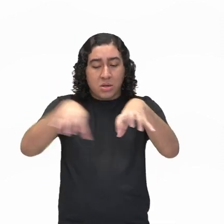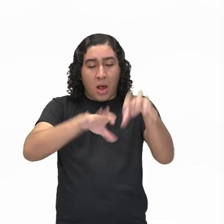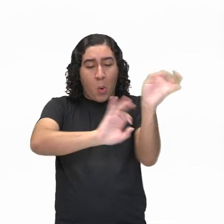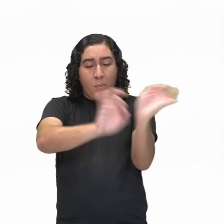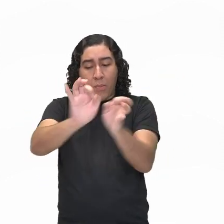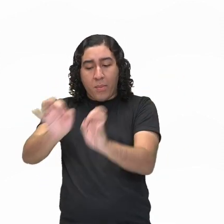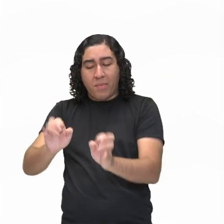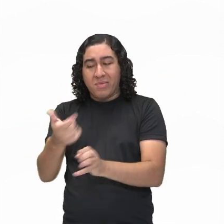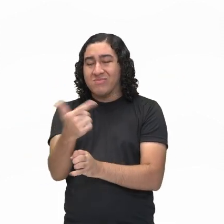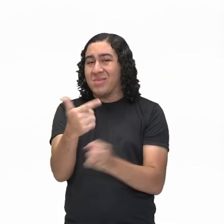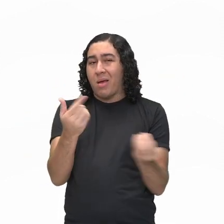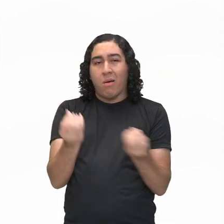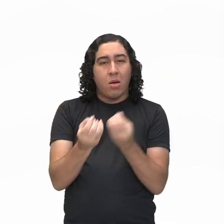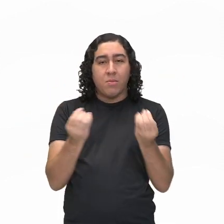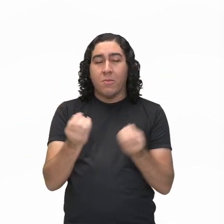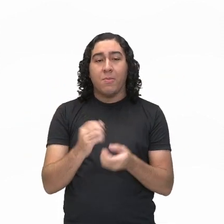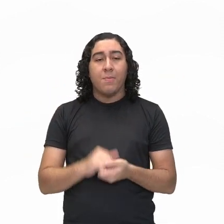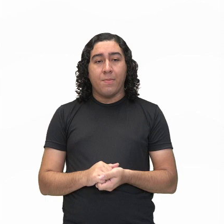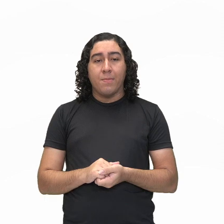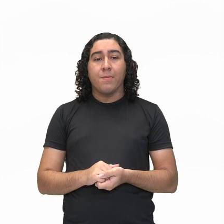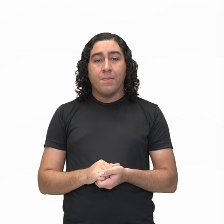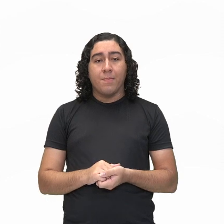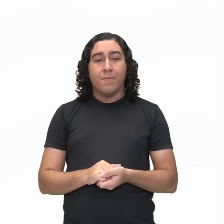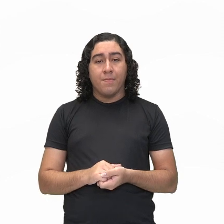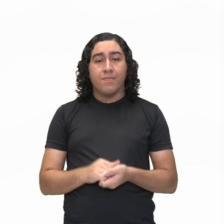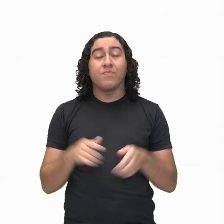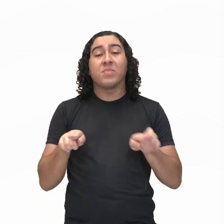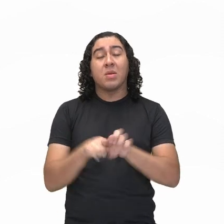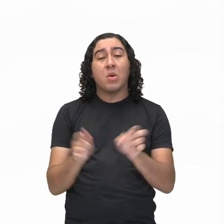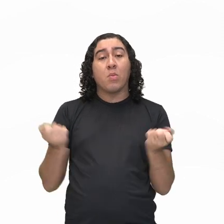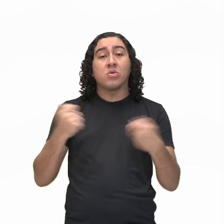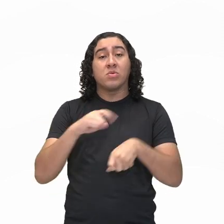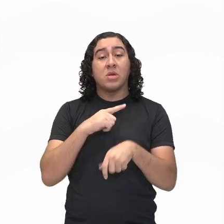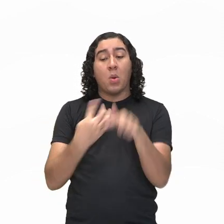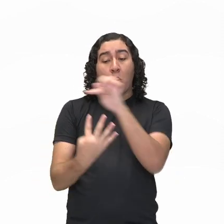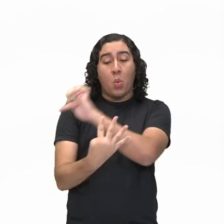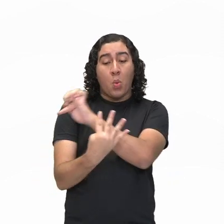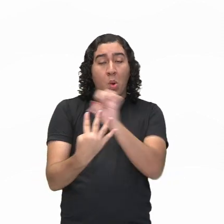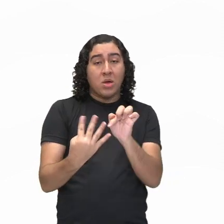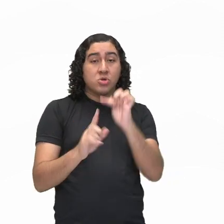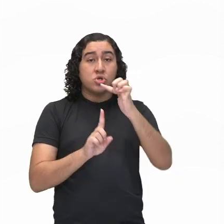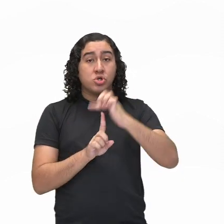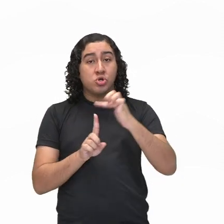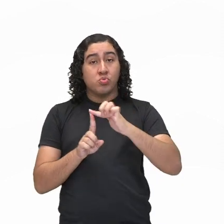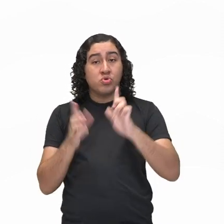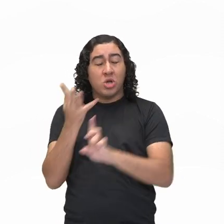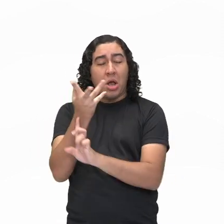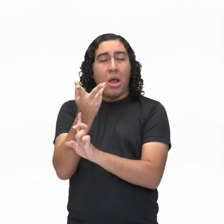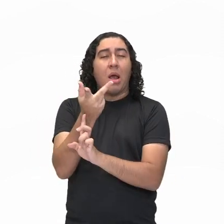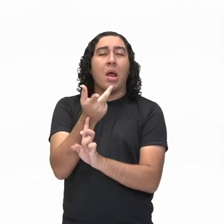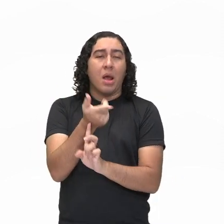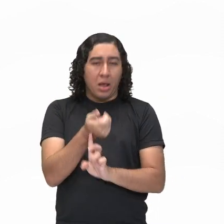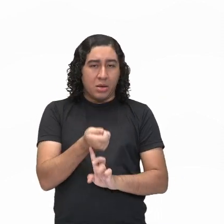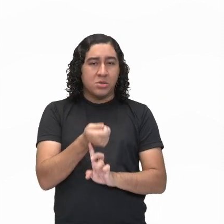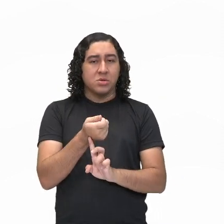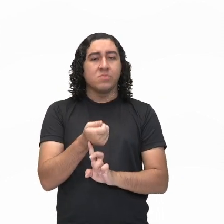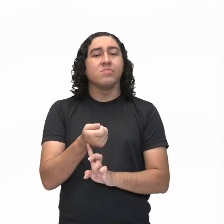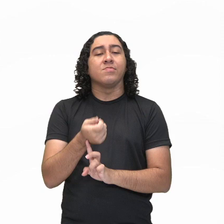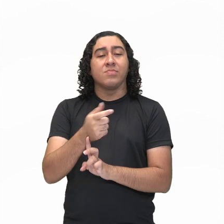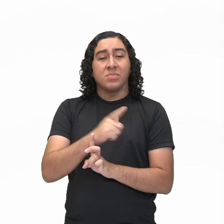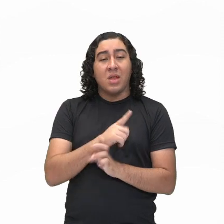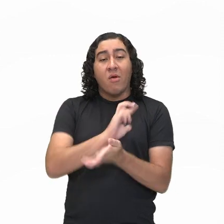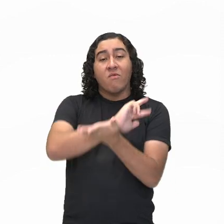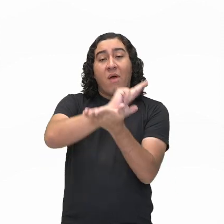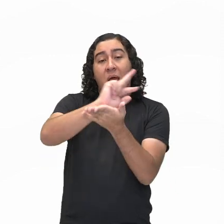específica. Podemos definir quatro linguagens muito amplas, que abarcam